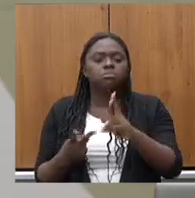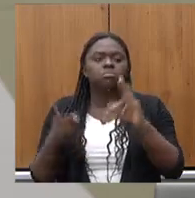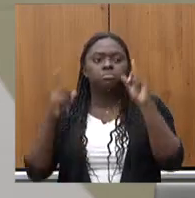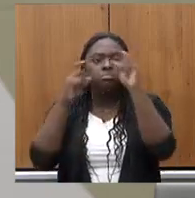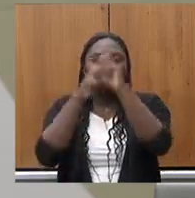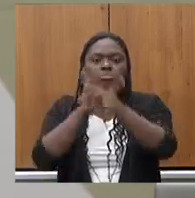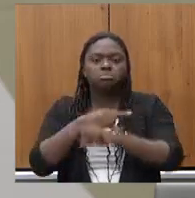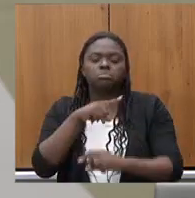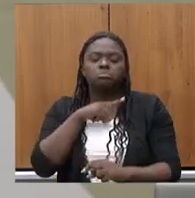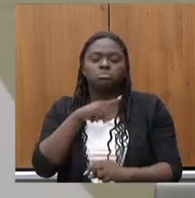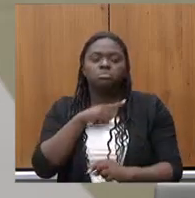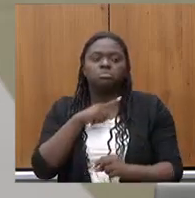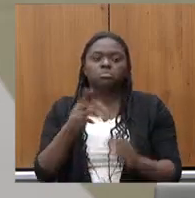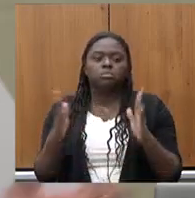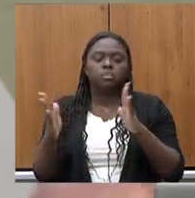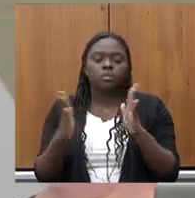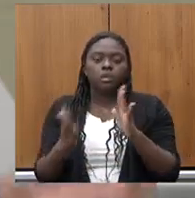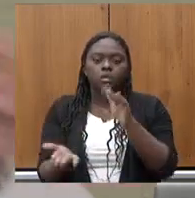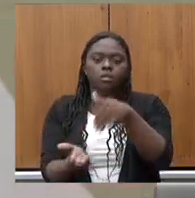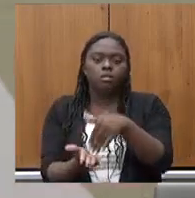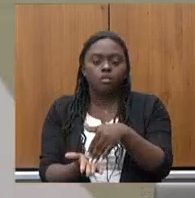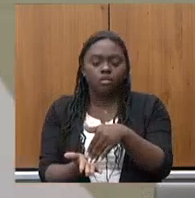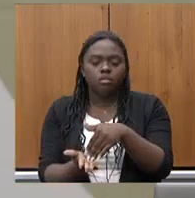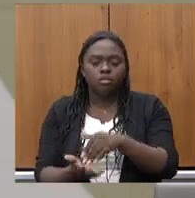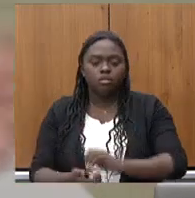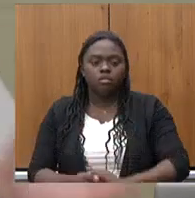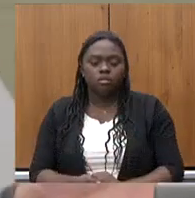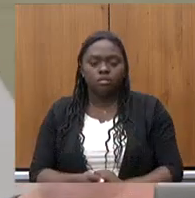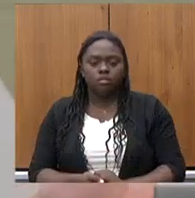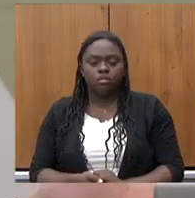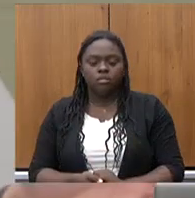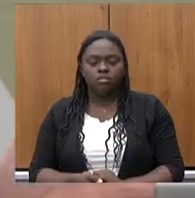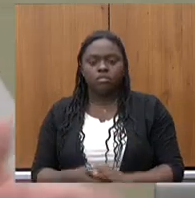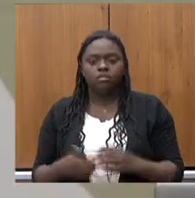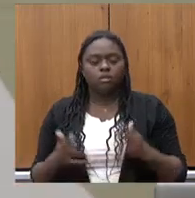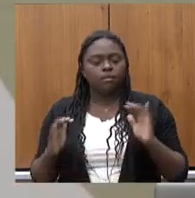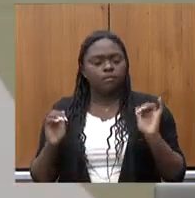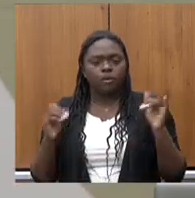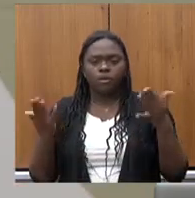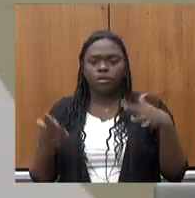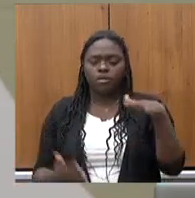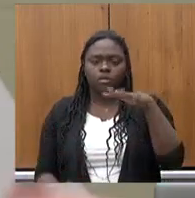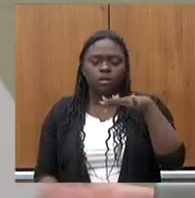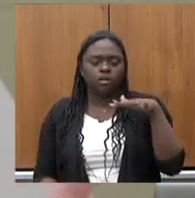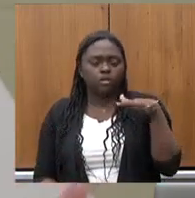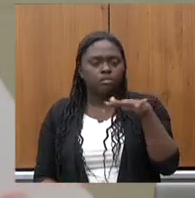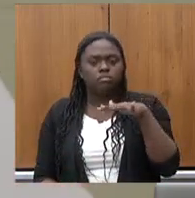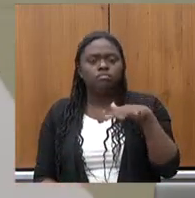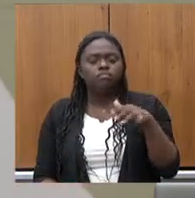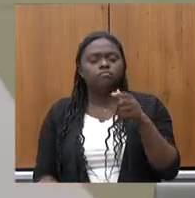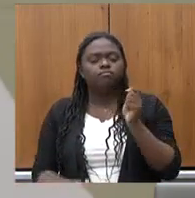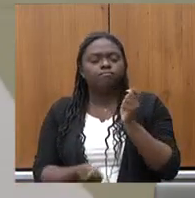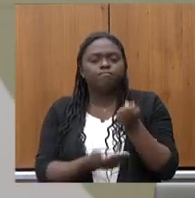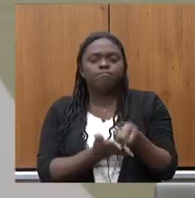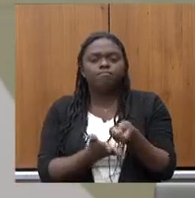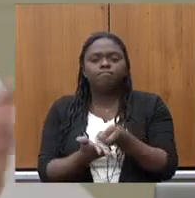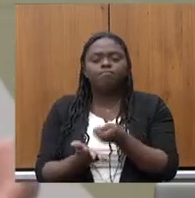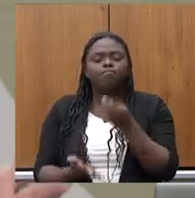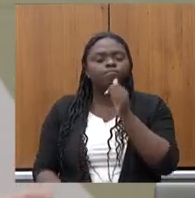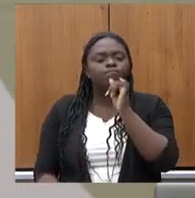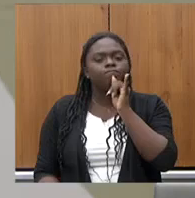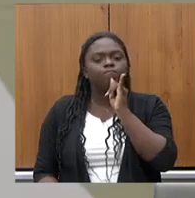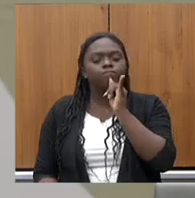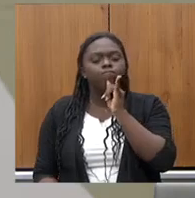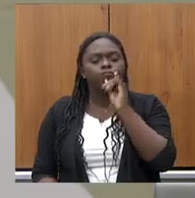empresa inglesa lá é fora no âmbito da Codenji investimento por exemplo numa